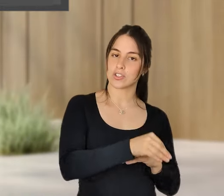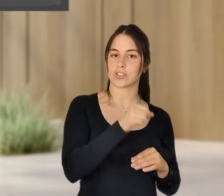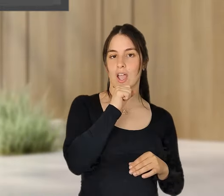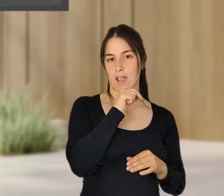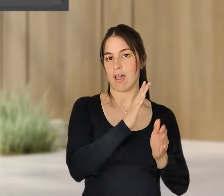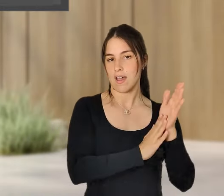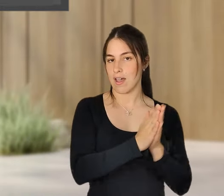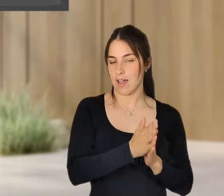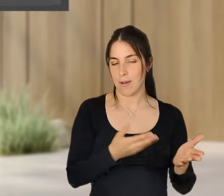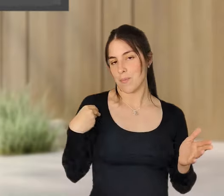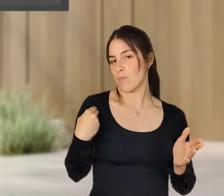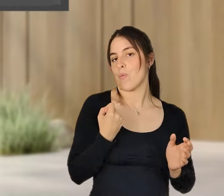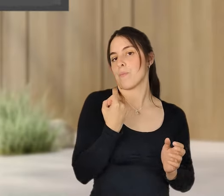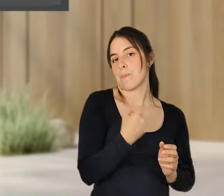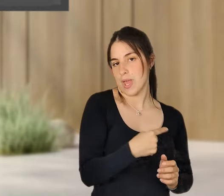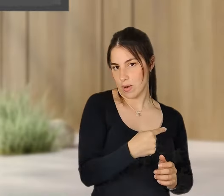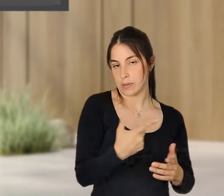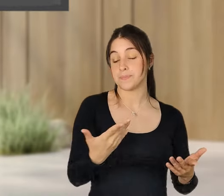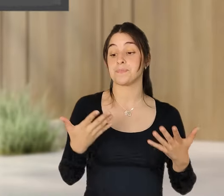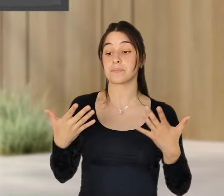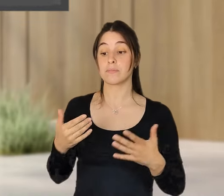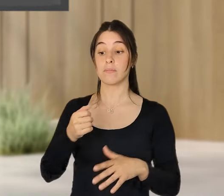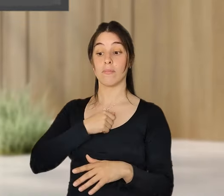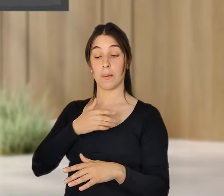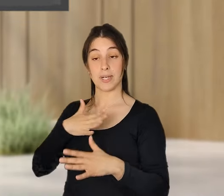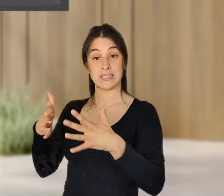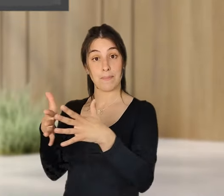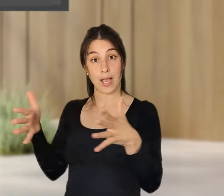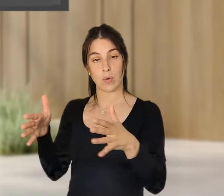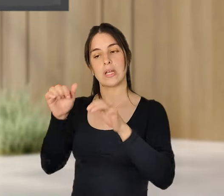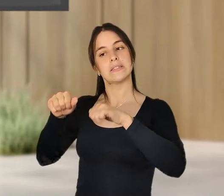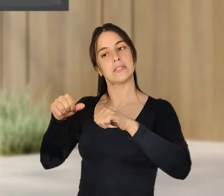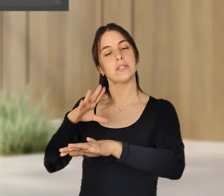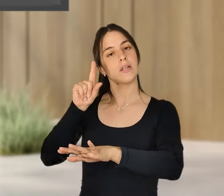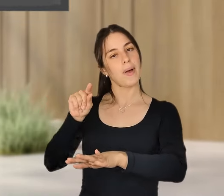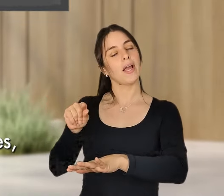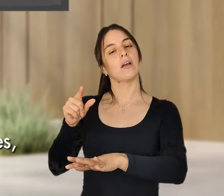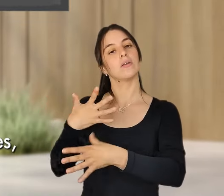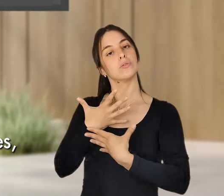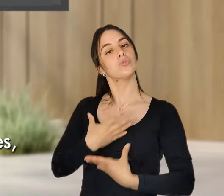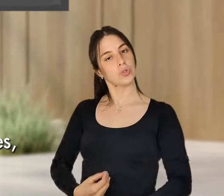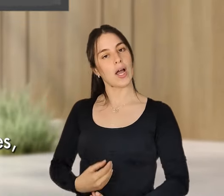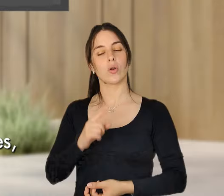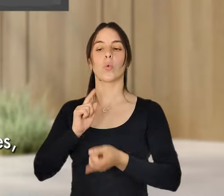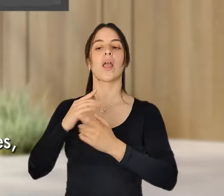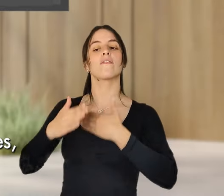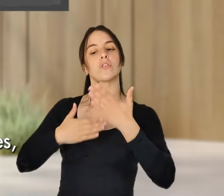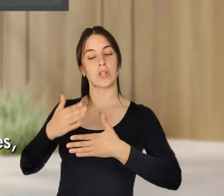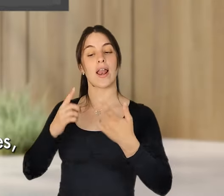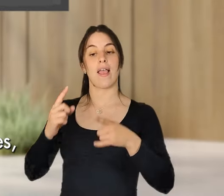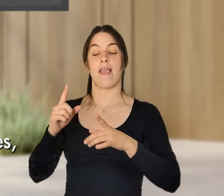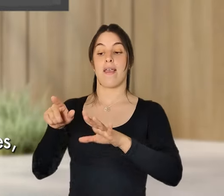das empresas, na grande maioria também funcionou. E o que é que significa funcionar é que sentem,